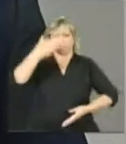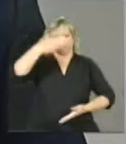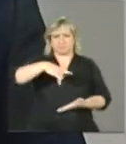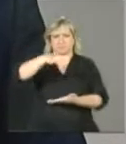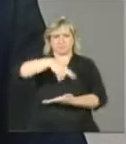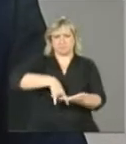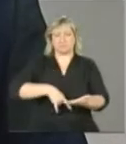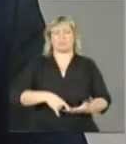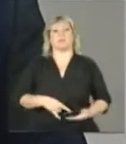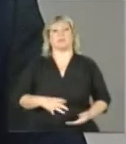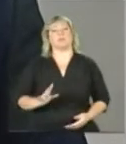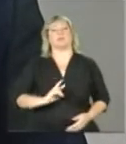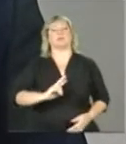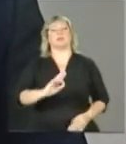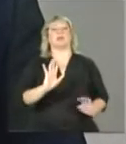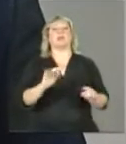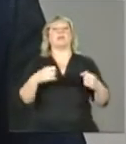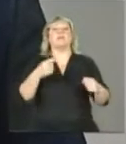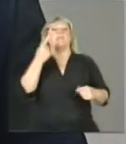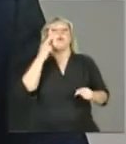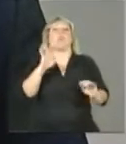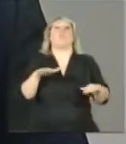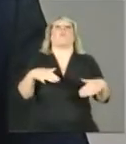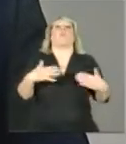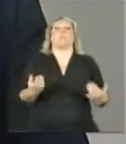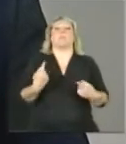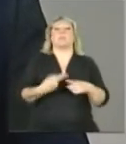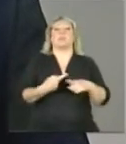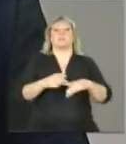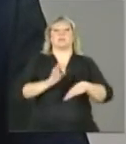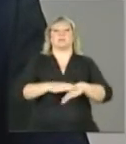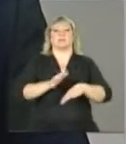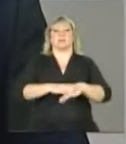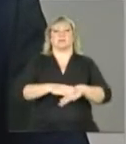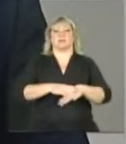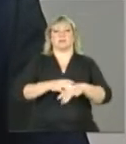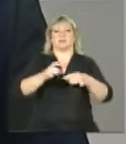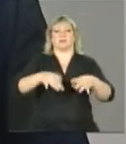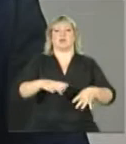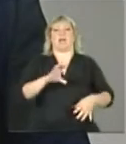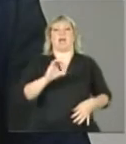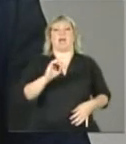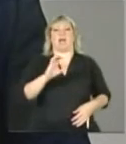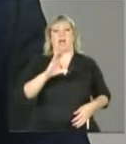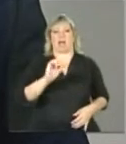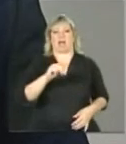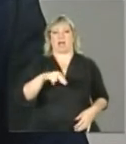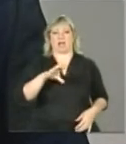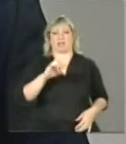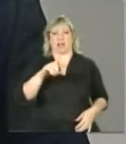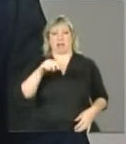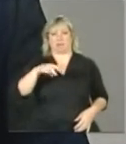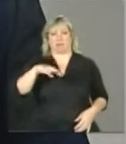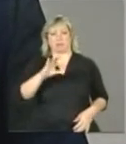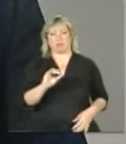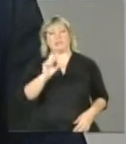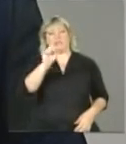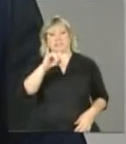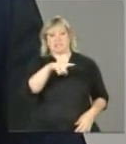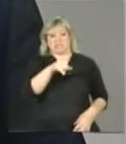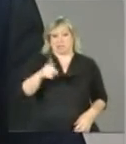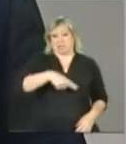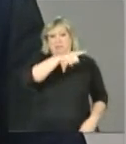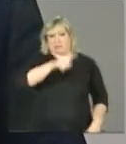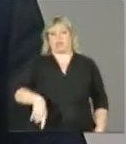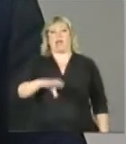do cancelamento. Se o cancelamento ocorreu por renda